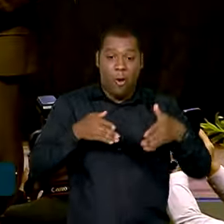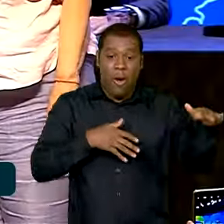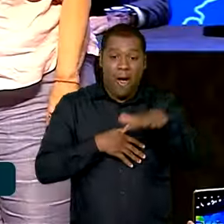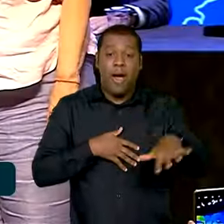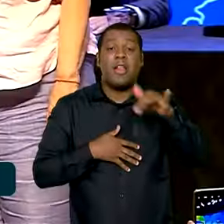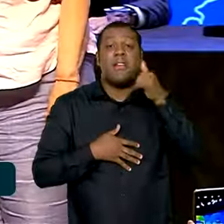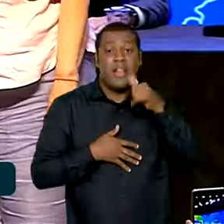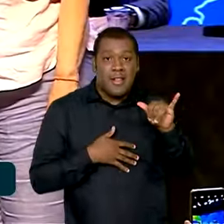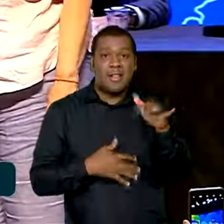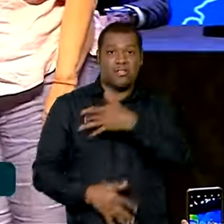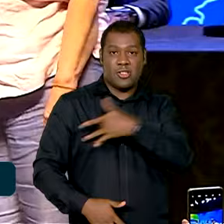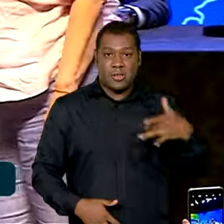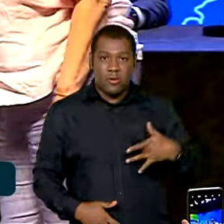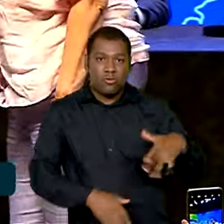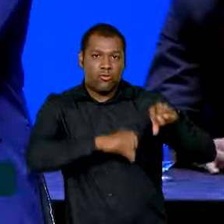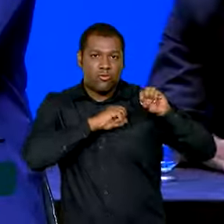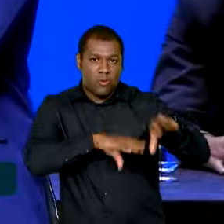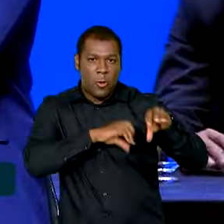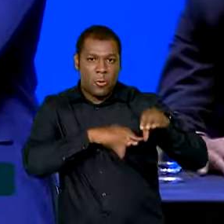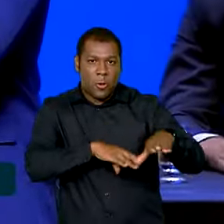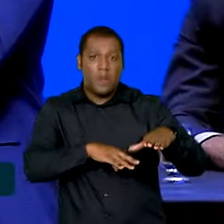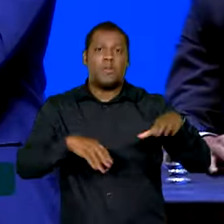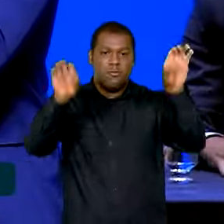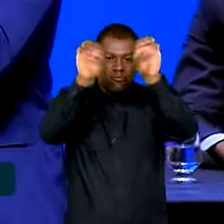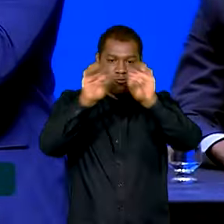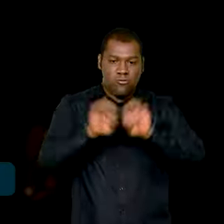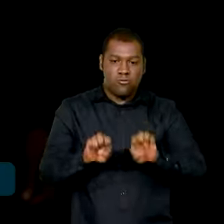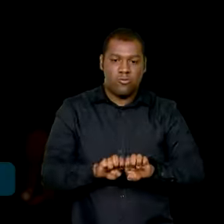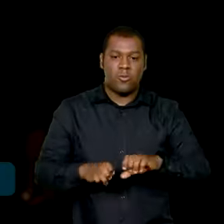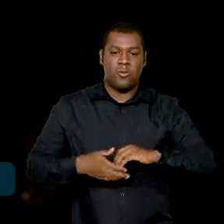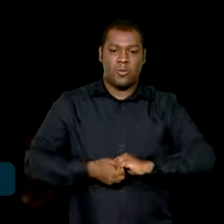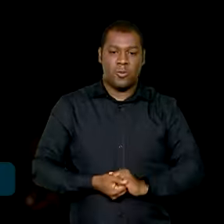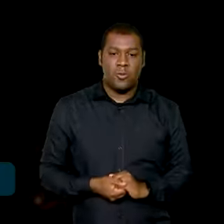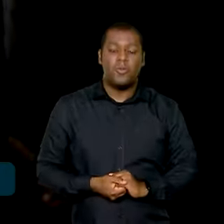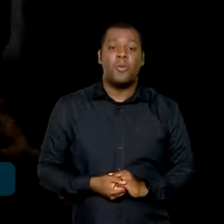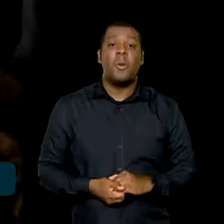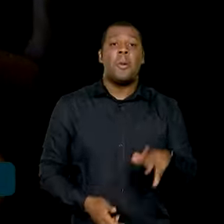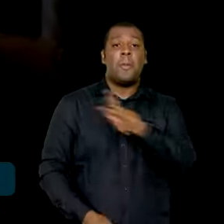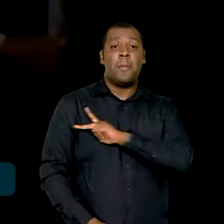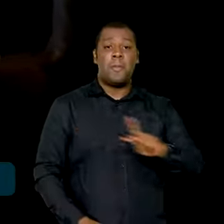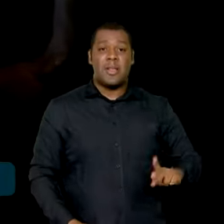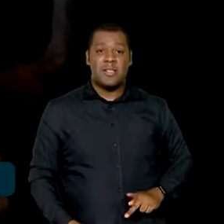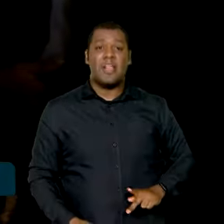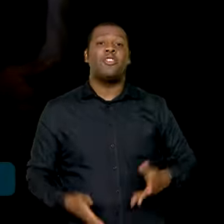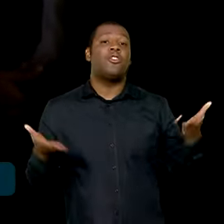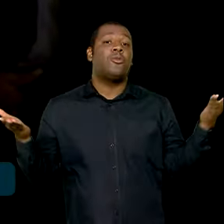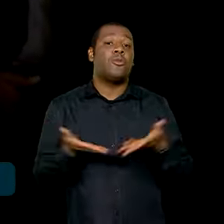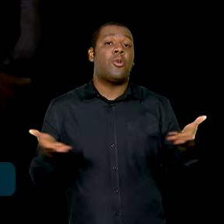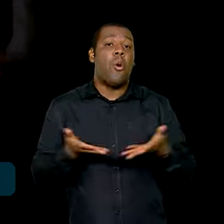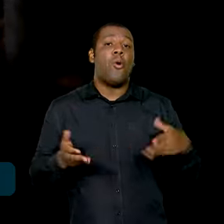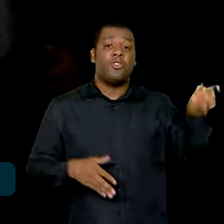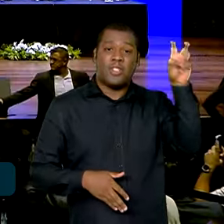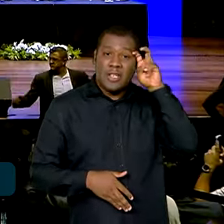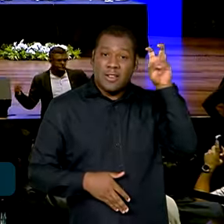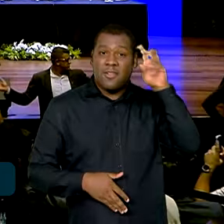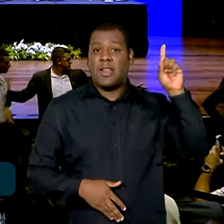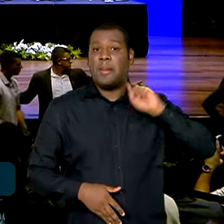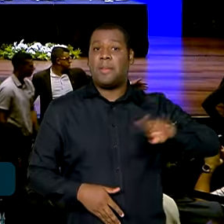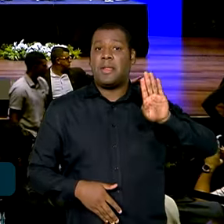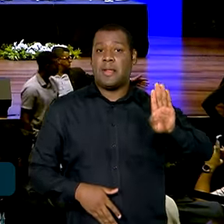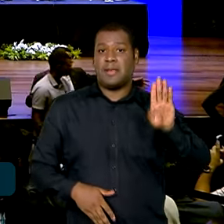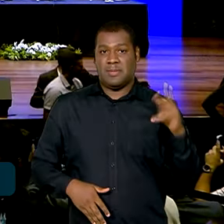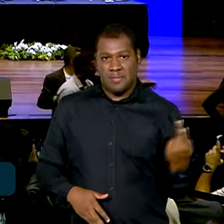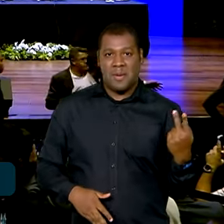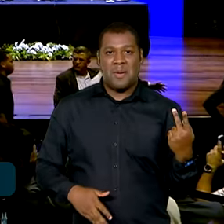energia, saúde, educação e infraestrutura. O anúncio foi feito nesta quinta-feira em Belo Horizonte pelo